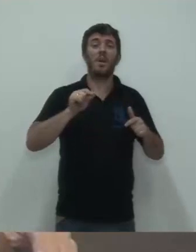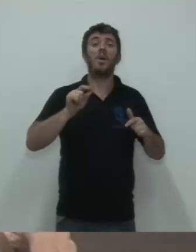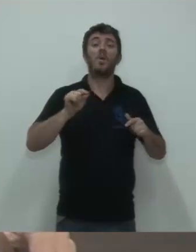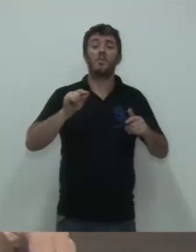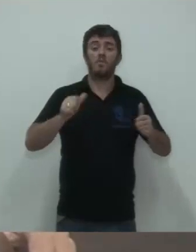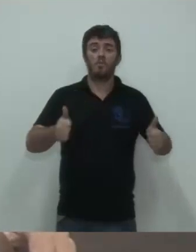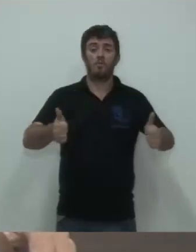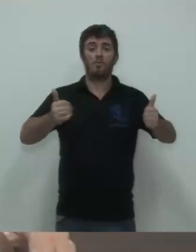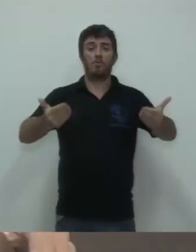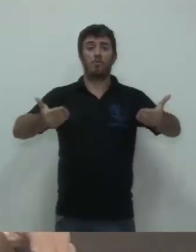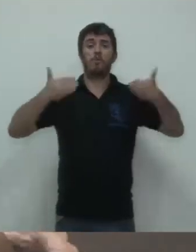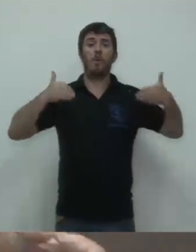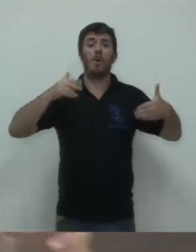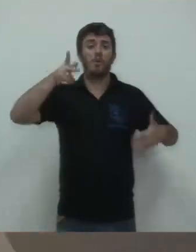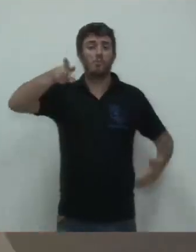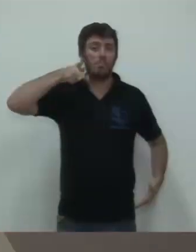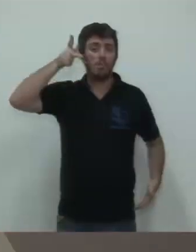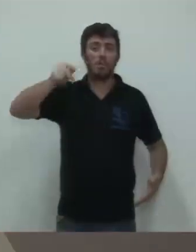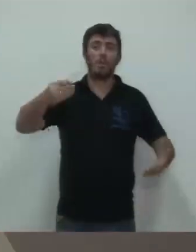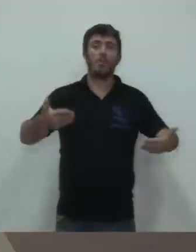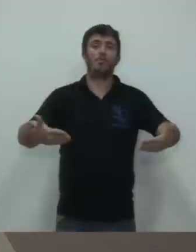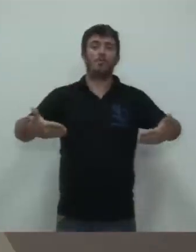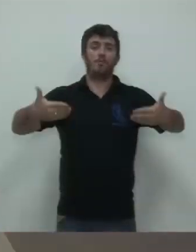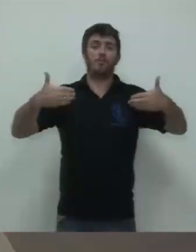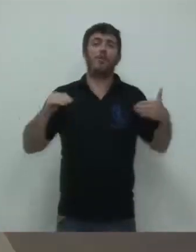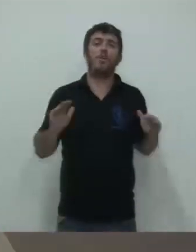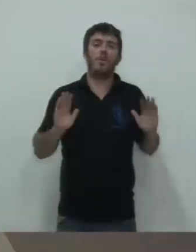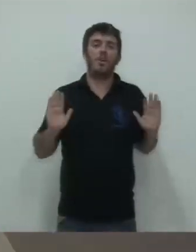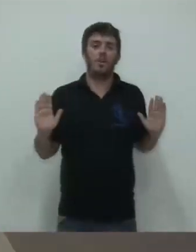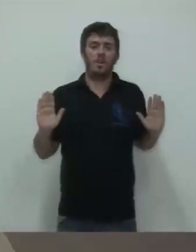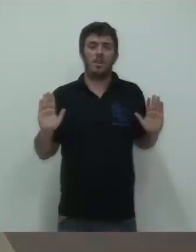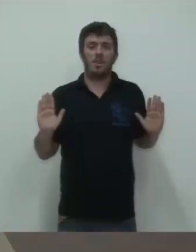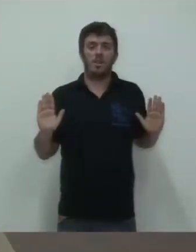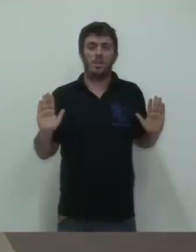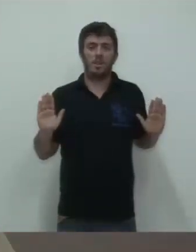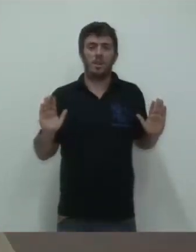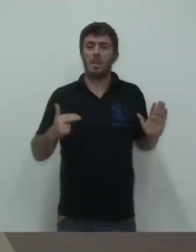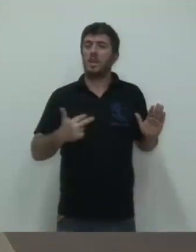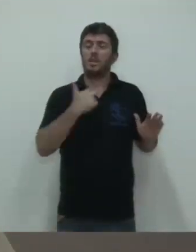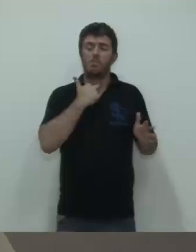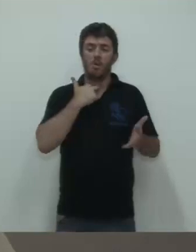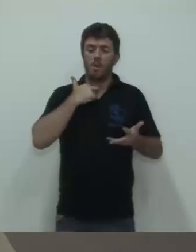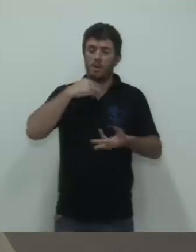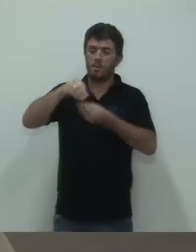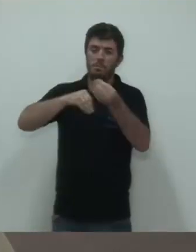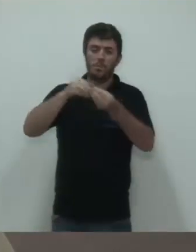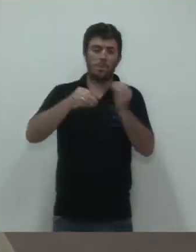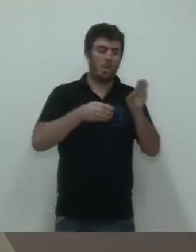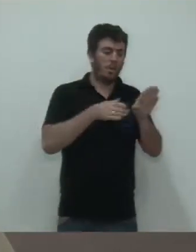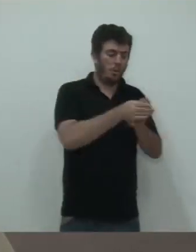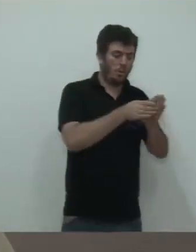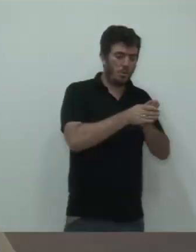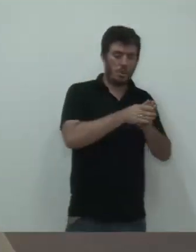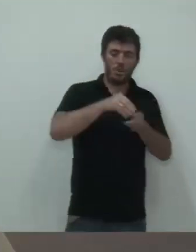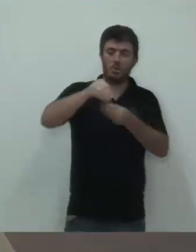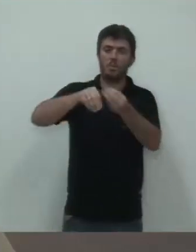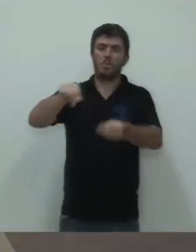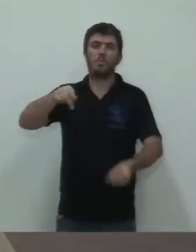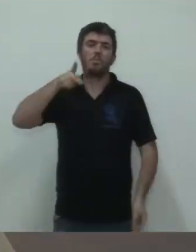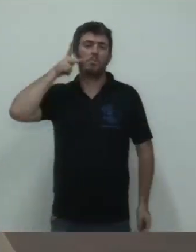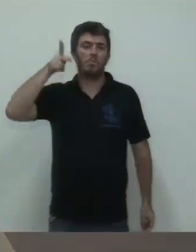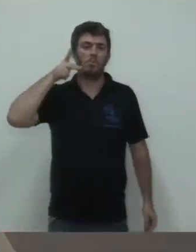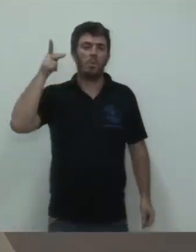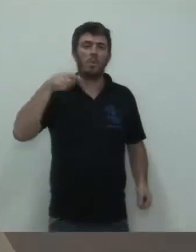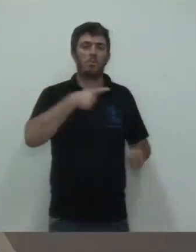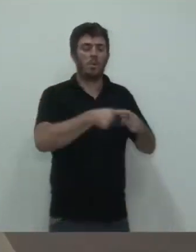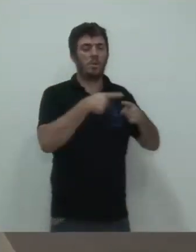apartidário. Se começar a politizar, a hepatitarizar o Conselho Tutelar, vai ser algo muito ruim para a própria